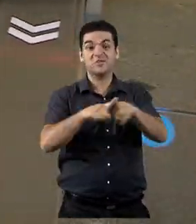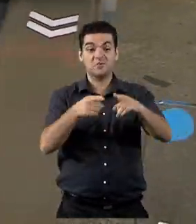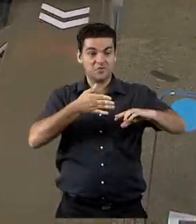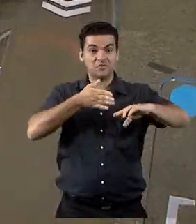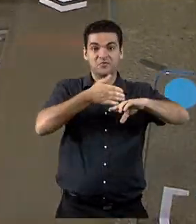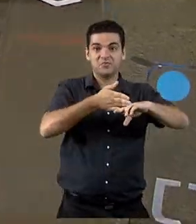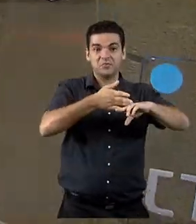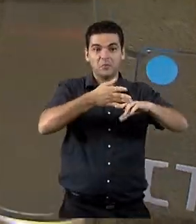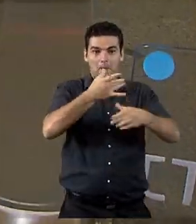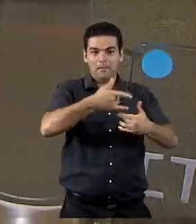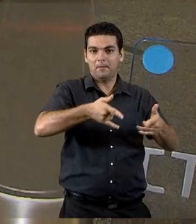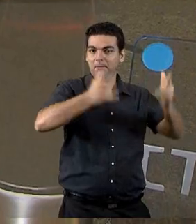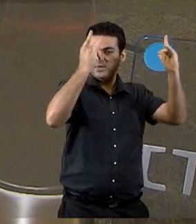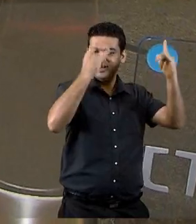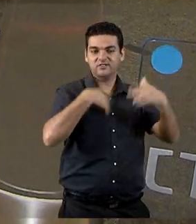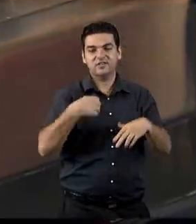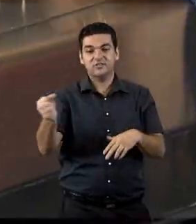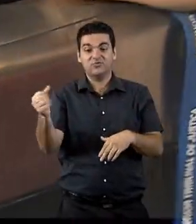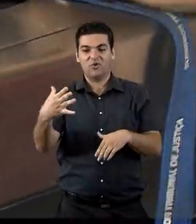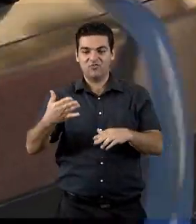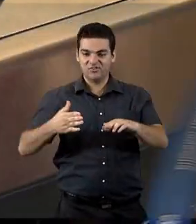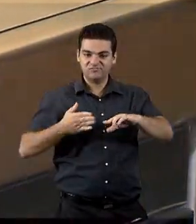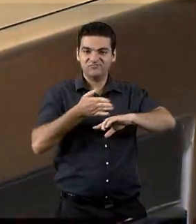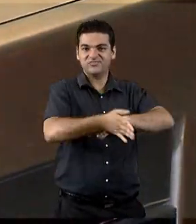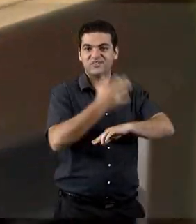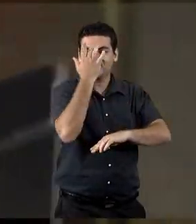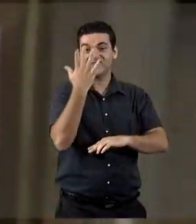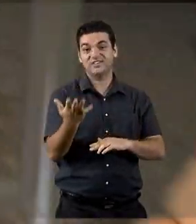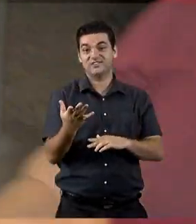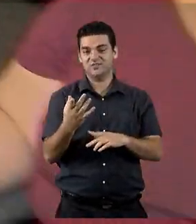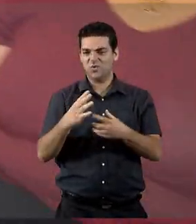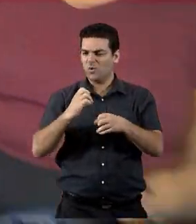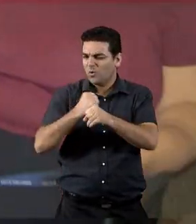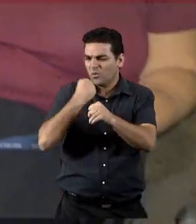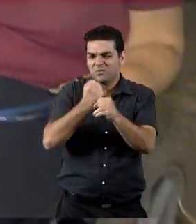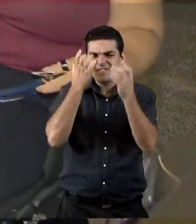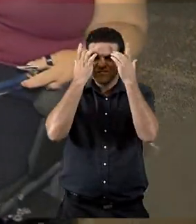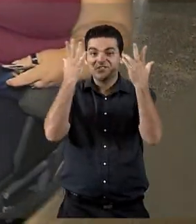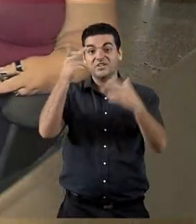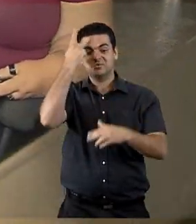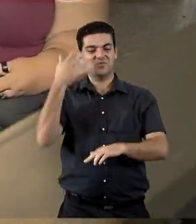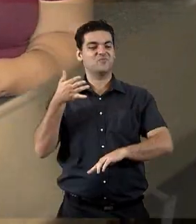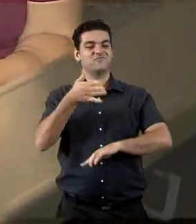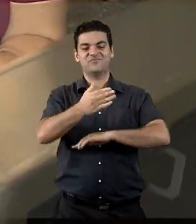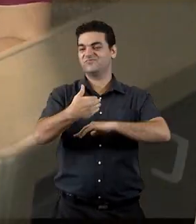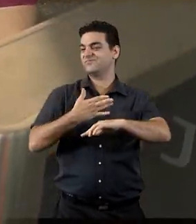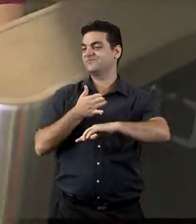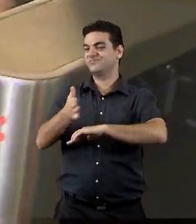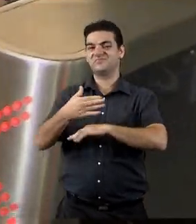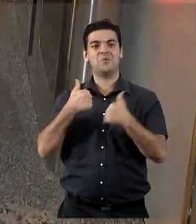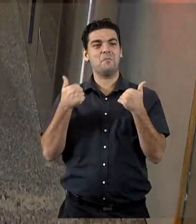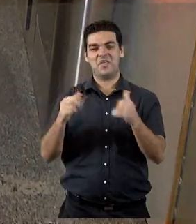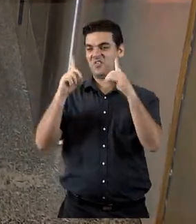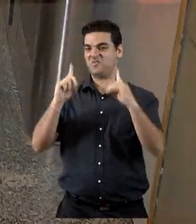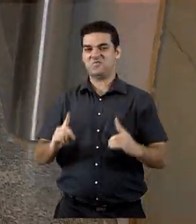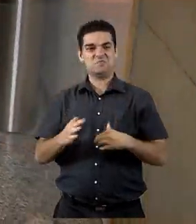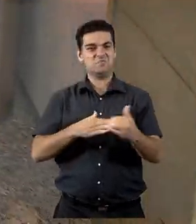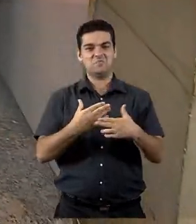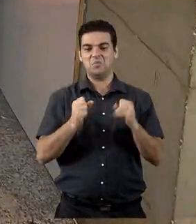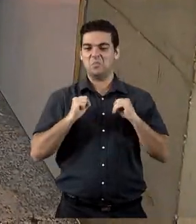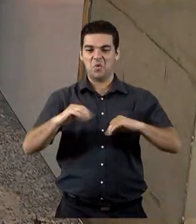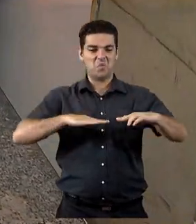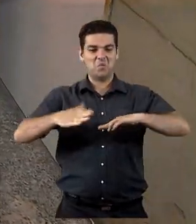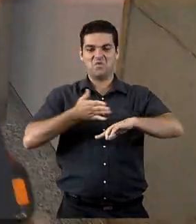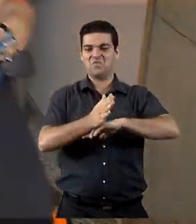guaritas de acesso aos prédios receberam novas catracas. Reformas que facilitam o acesso de pessoas com deficiência e